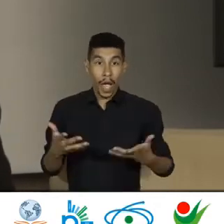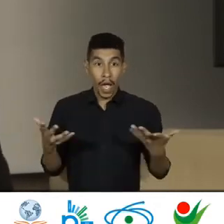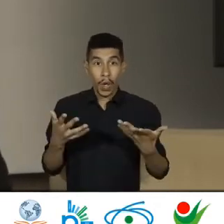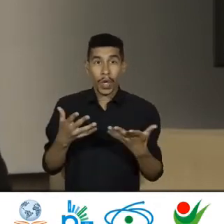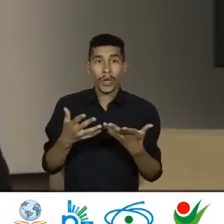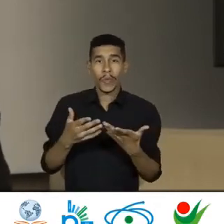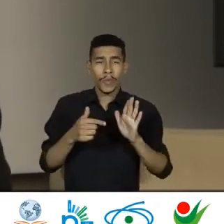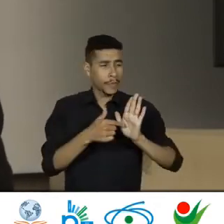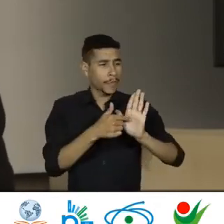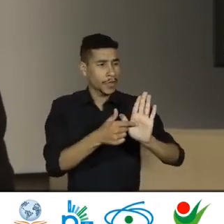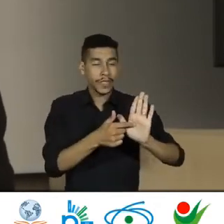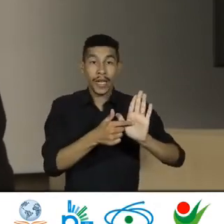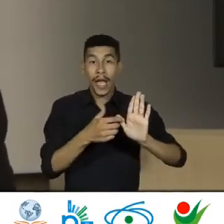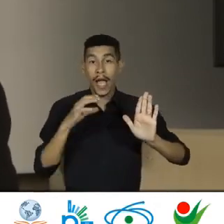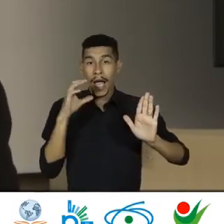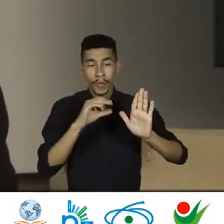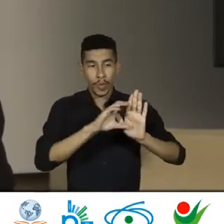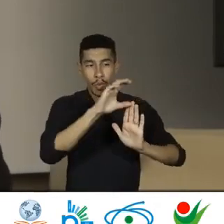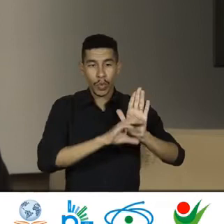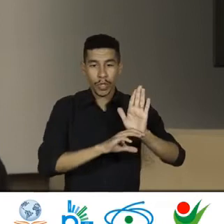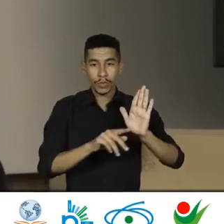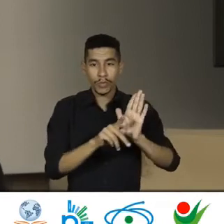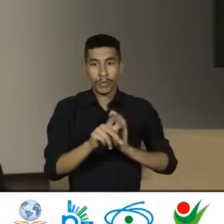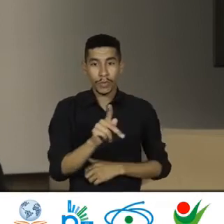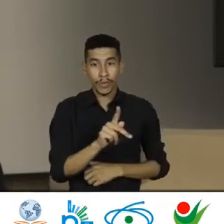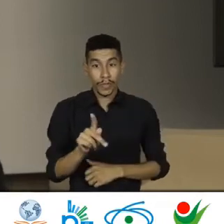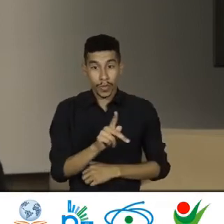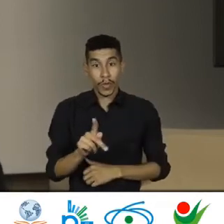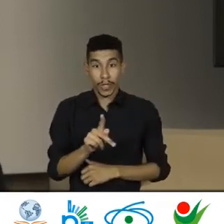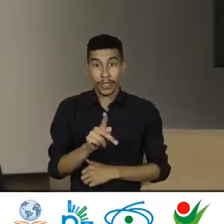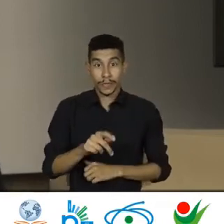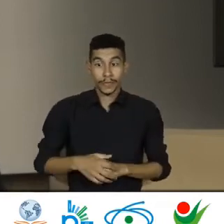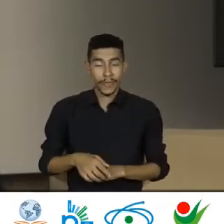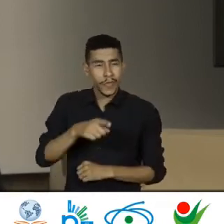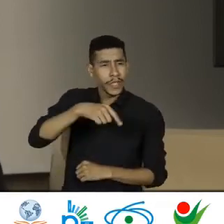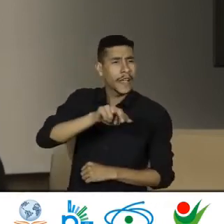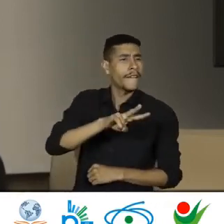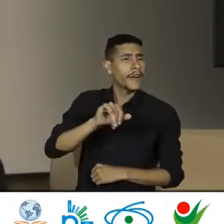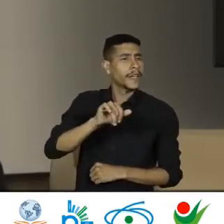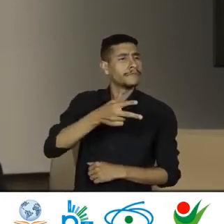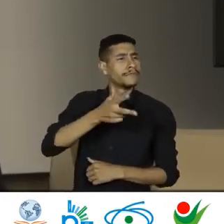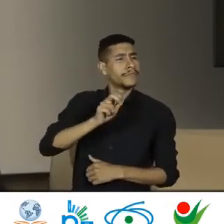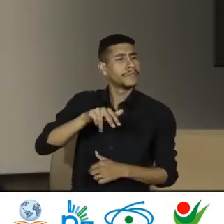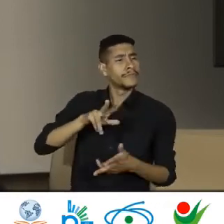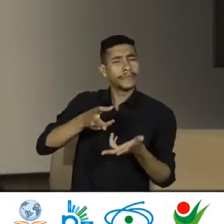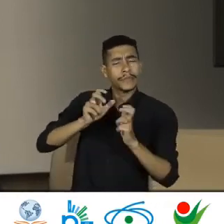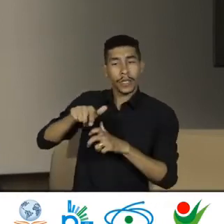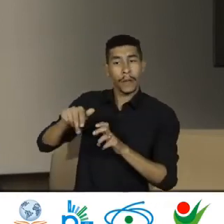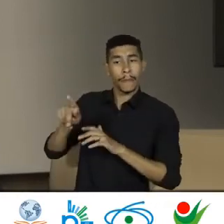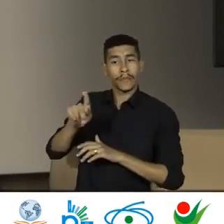apresentação Do currículo Da professora Vocês vão perceber Que é uma pessoa Altamente